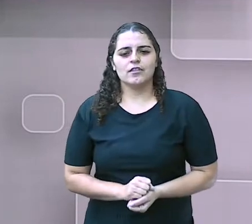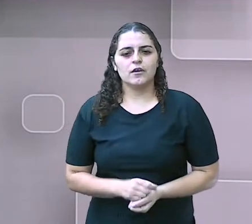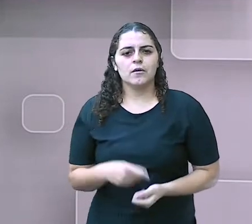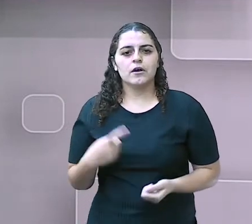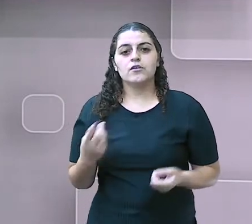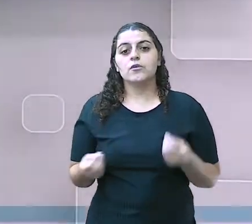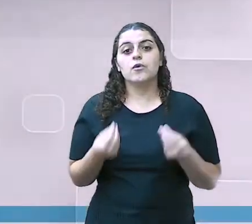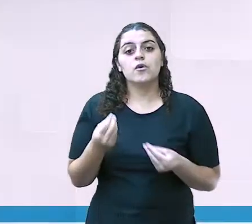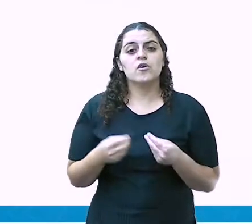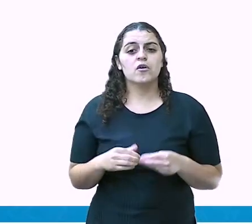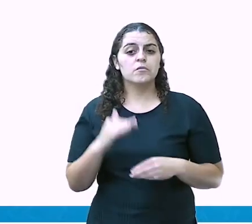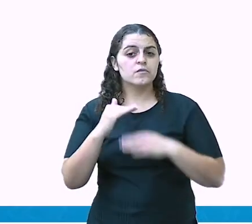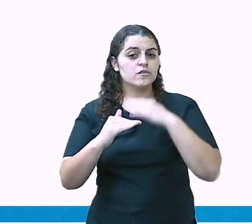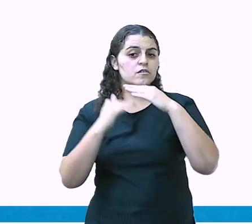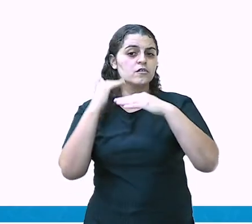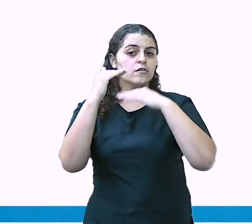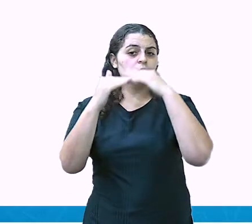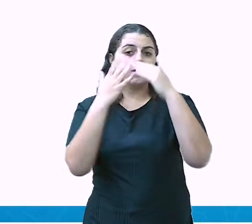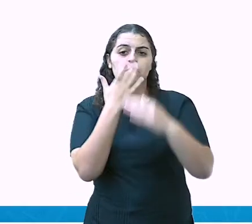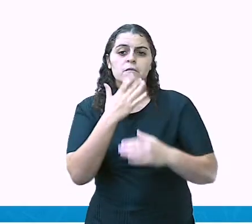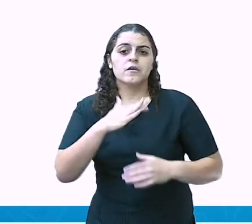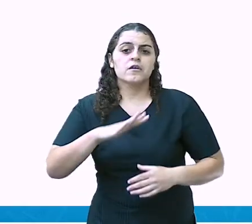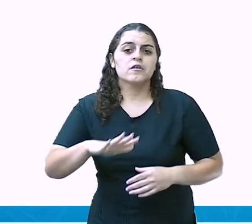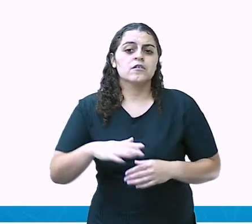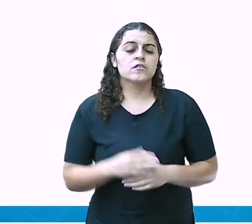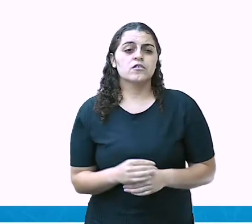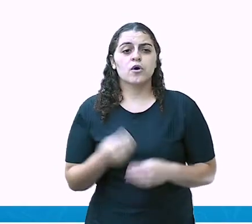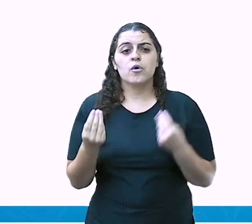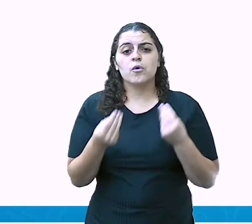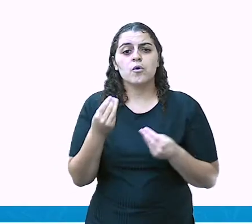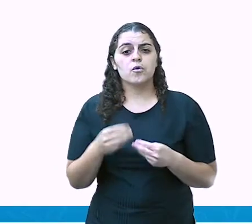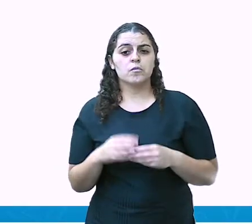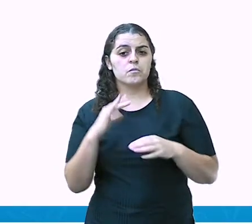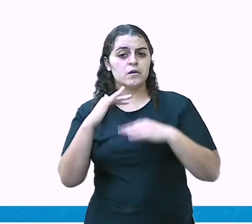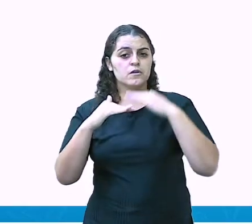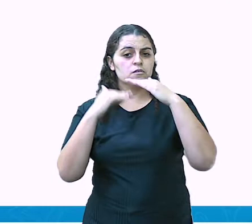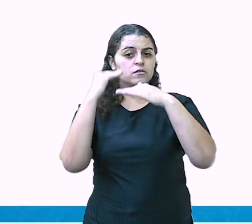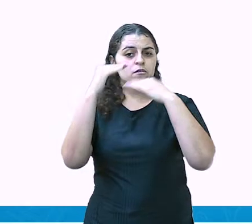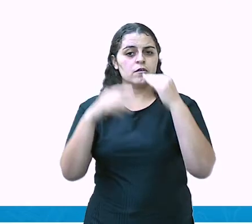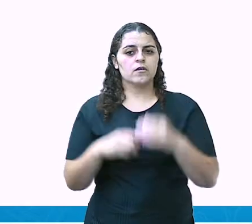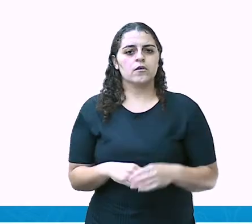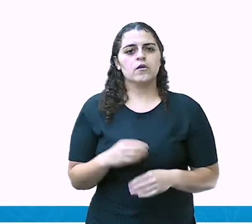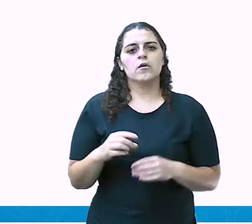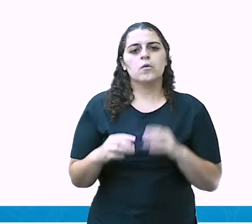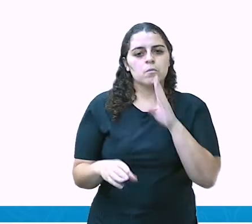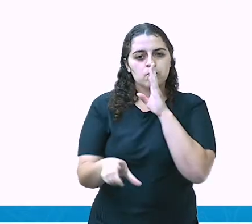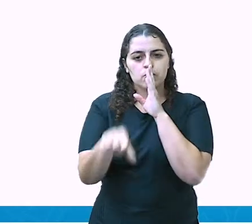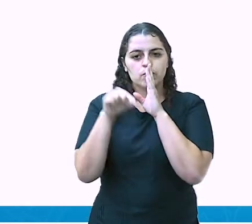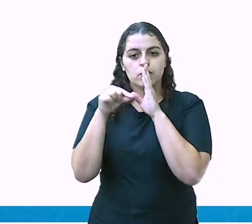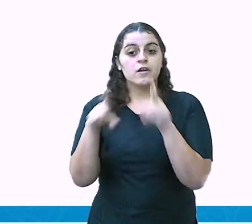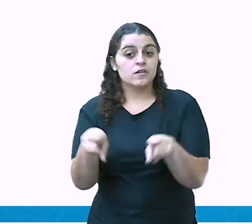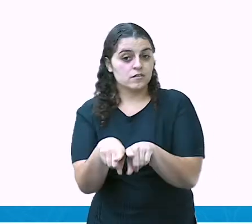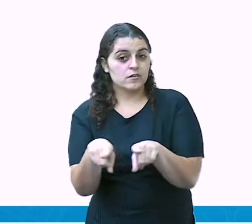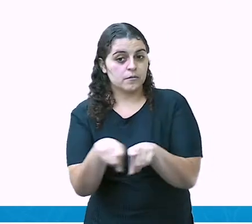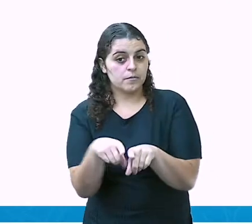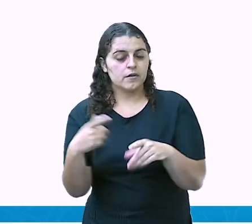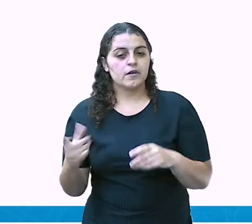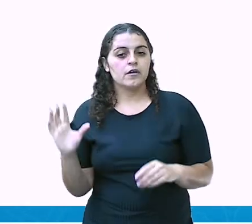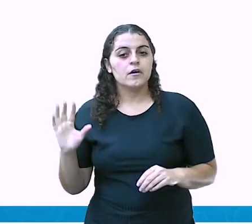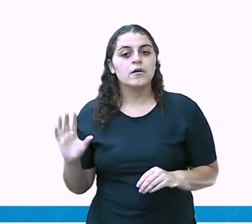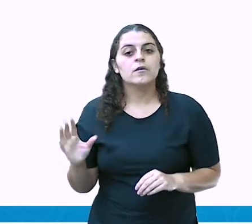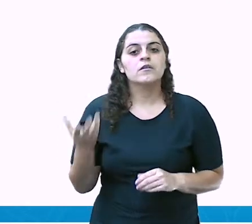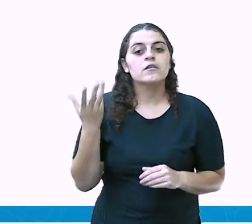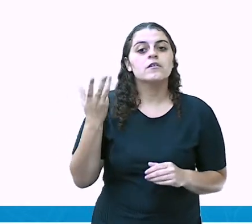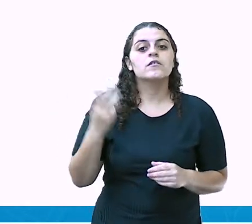Então, como se desenvolve, né? Como acontece aí para a criança ter um mutismo seletivo? O mutismo seletivo, ele também acontece